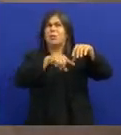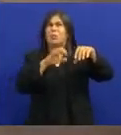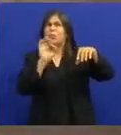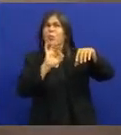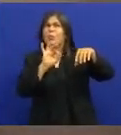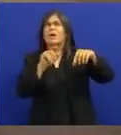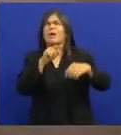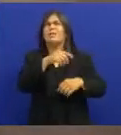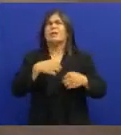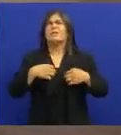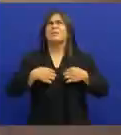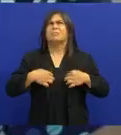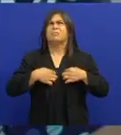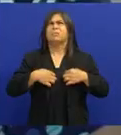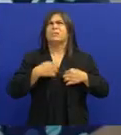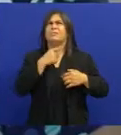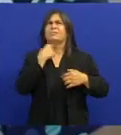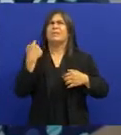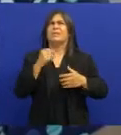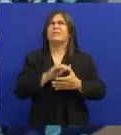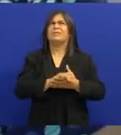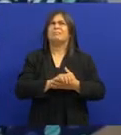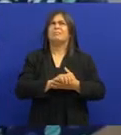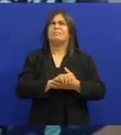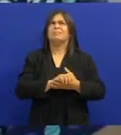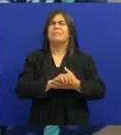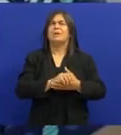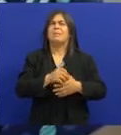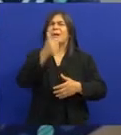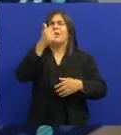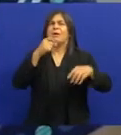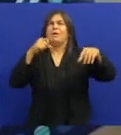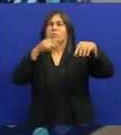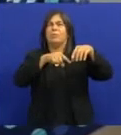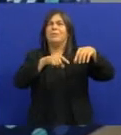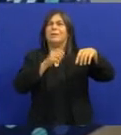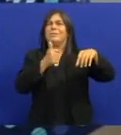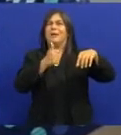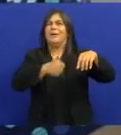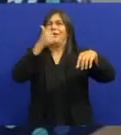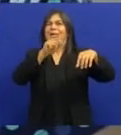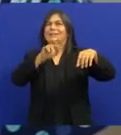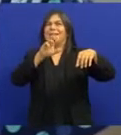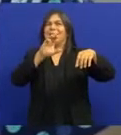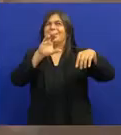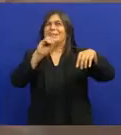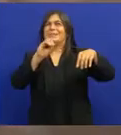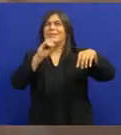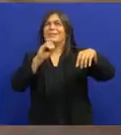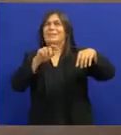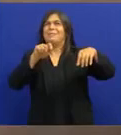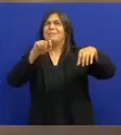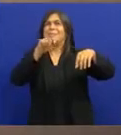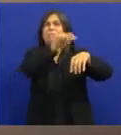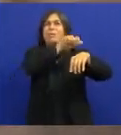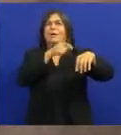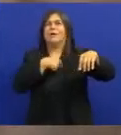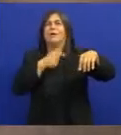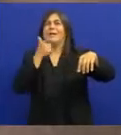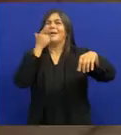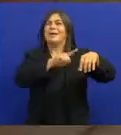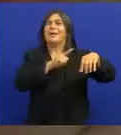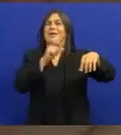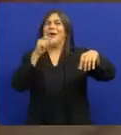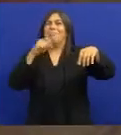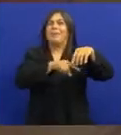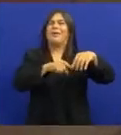falar que Zico não fez É capaz dele morrer Eu acho que é melhor falar Que ele fez, né? Aí menti para ele Que ele